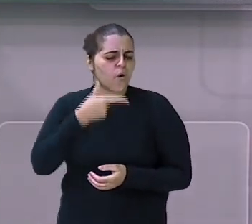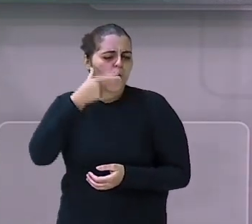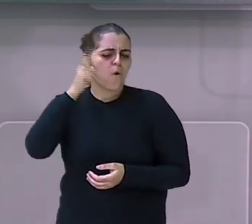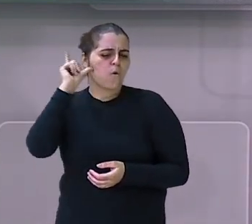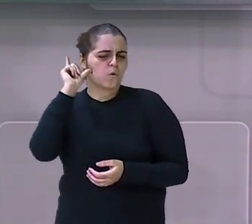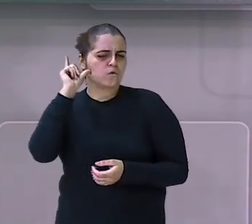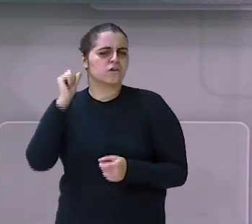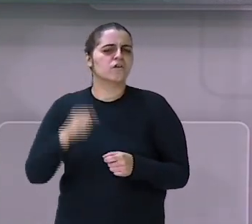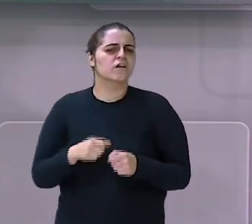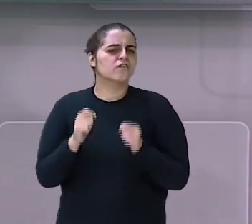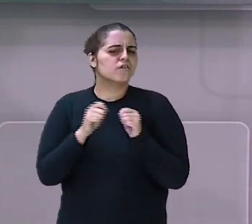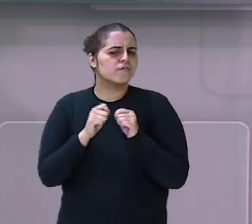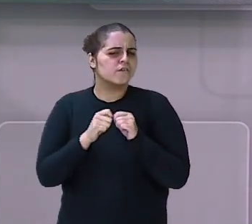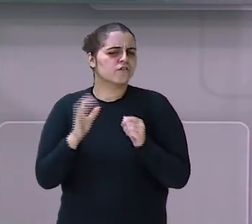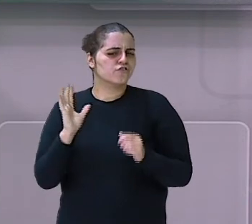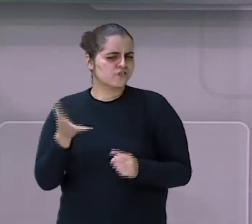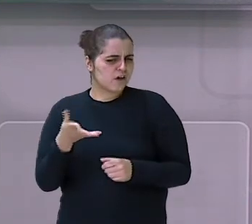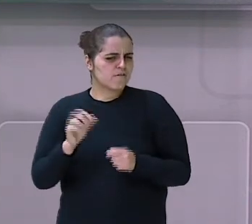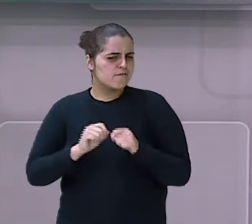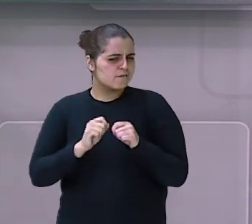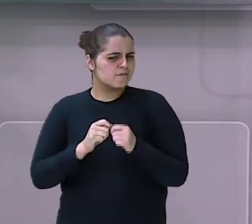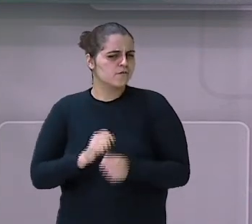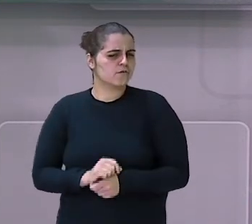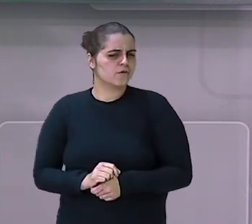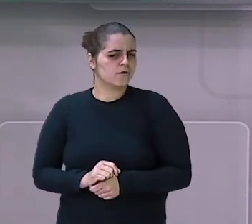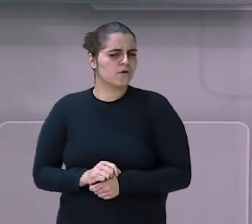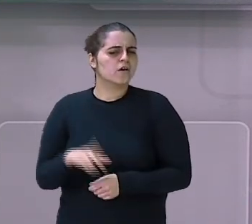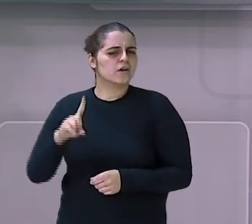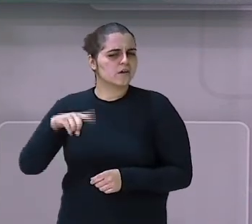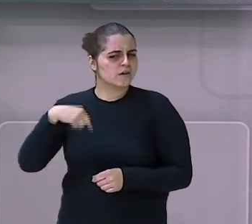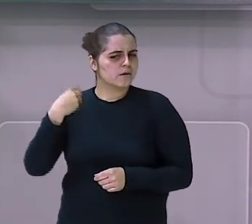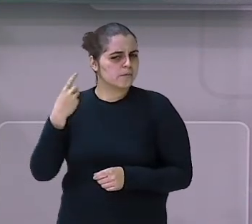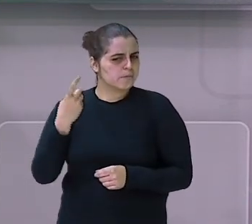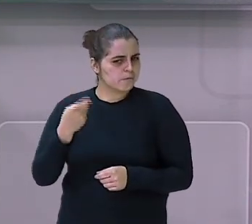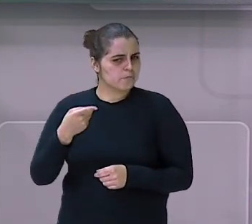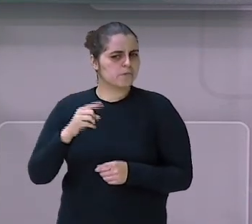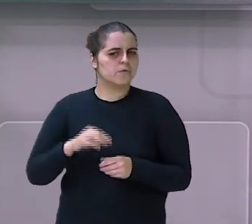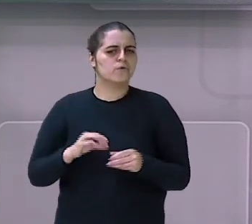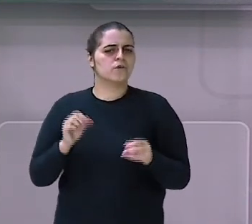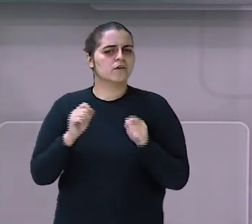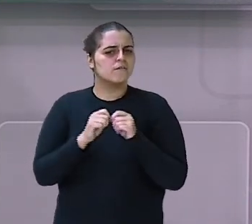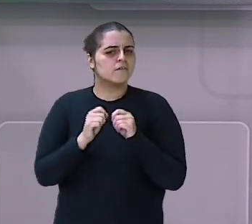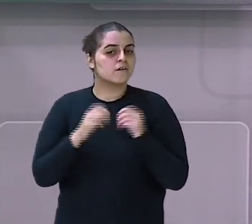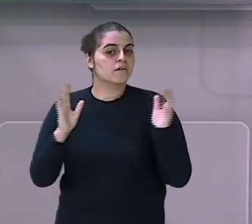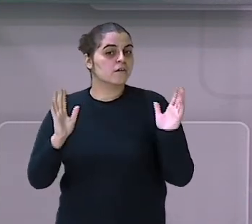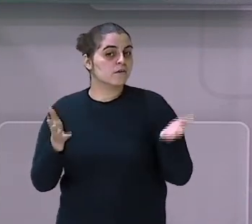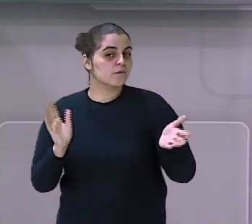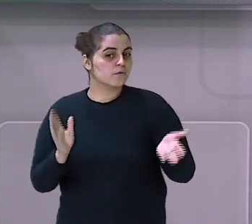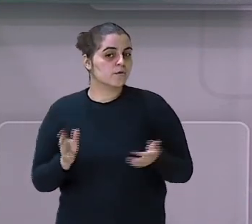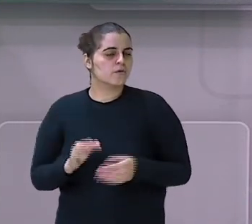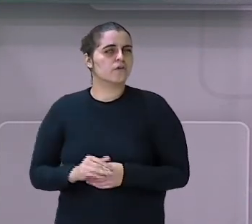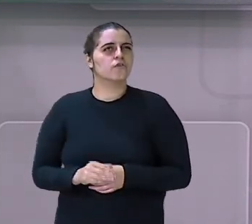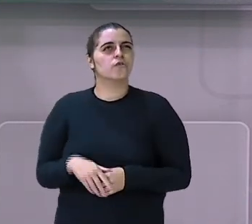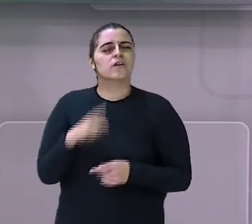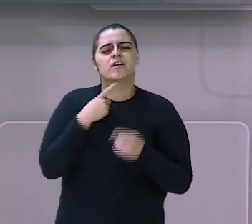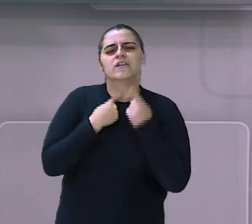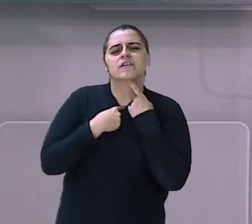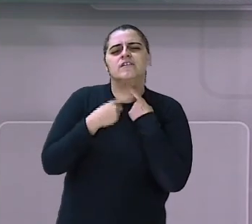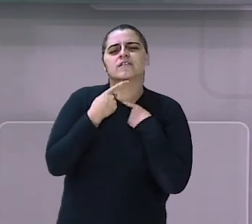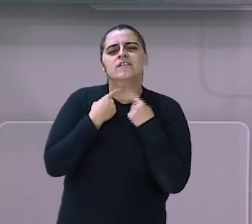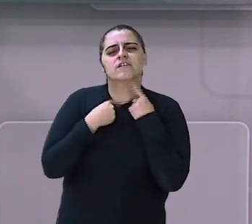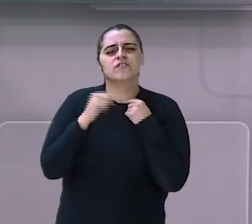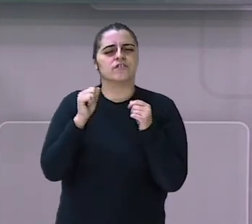fez. O que ele está fazendo no dia de hoje. E o que ele está pretendendo